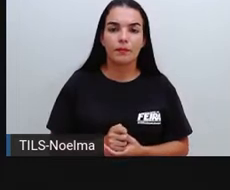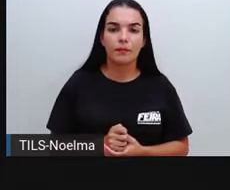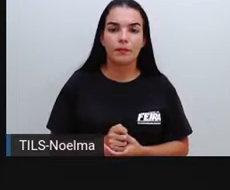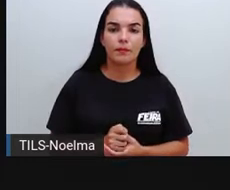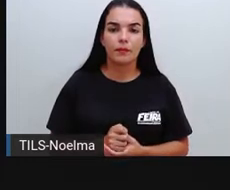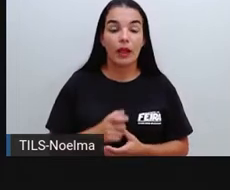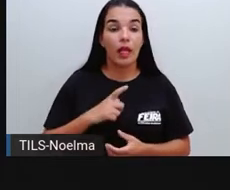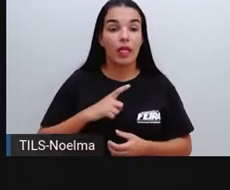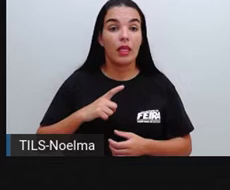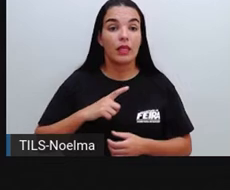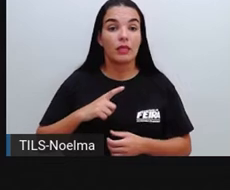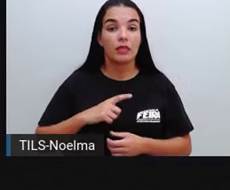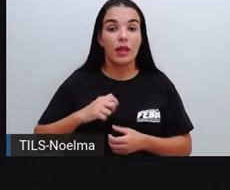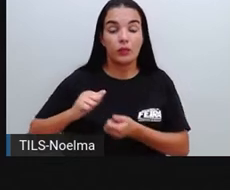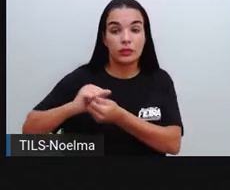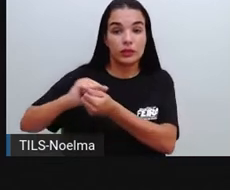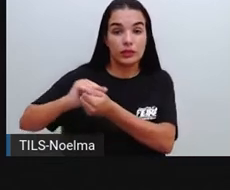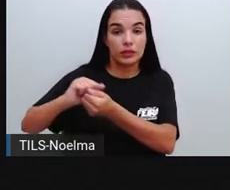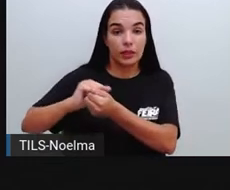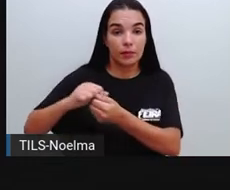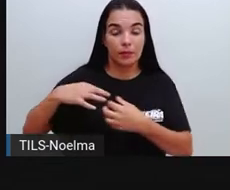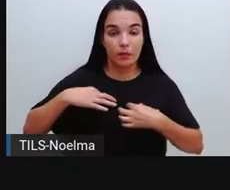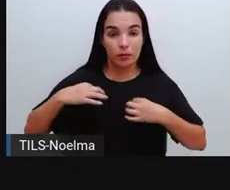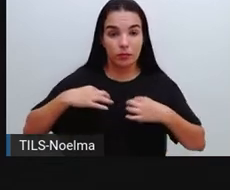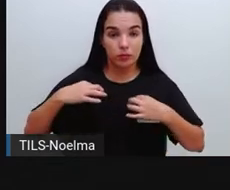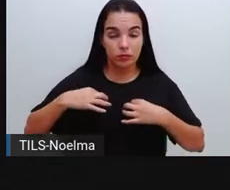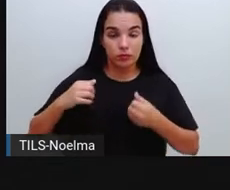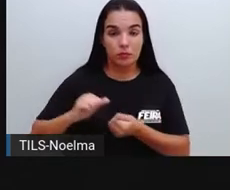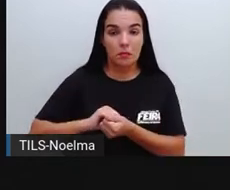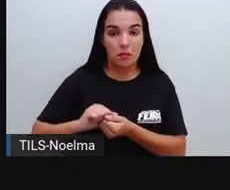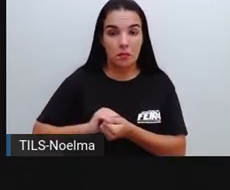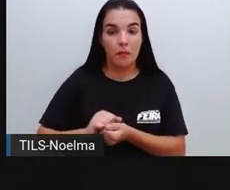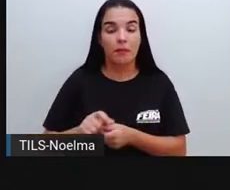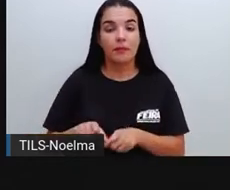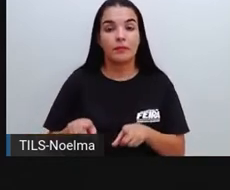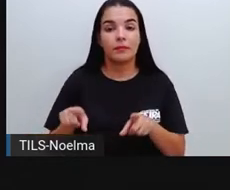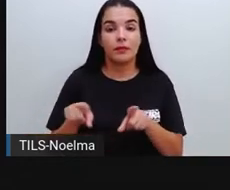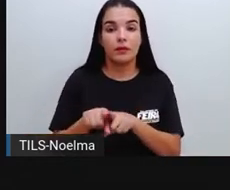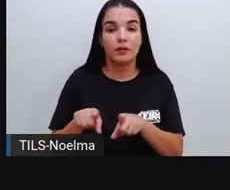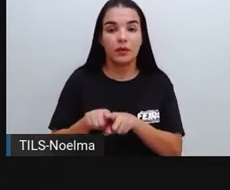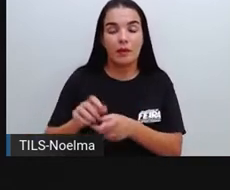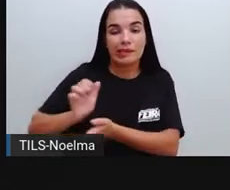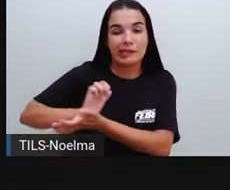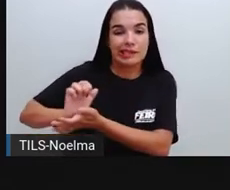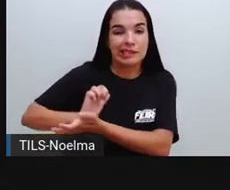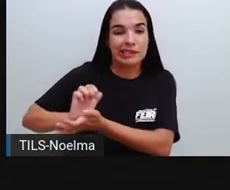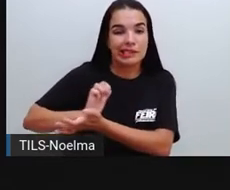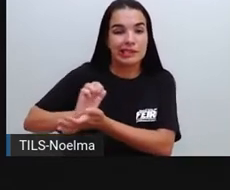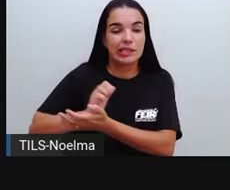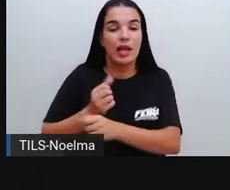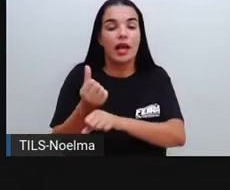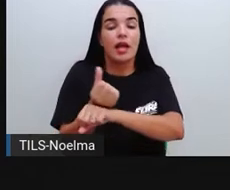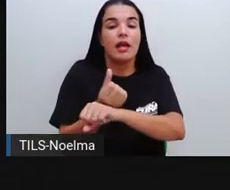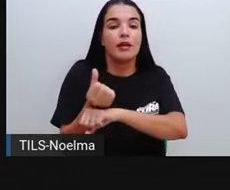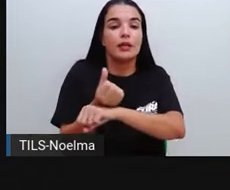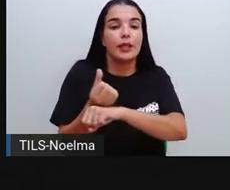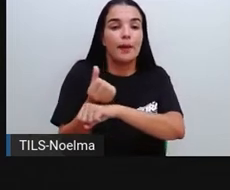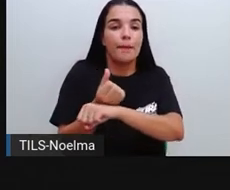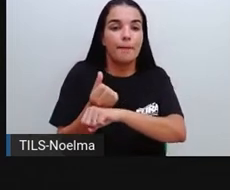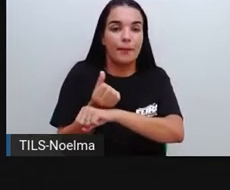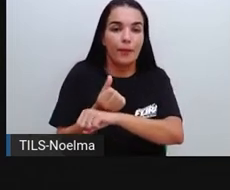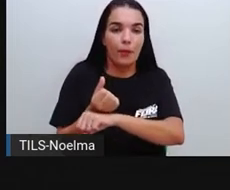Temos ali, né, o sabão em pó, temos o bombril, né, e a água